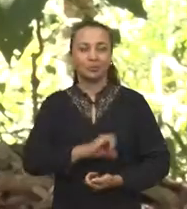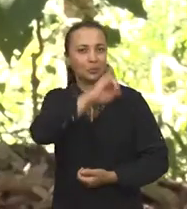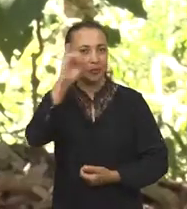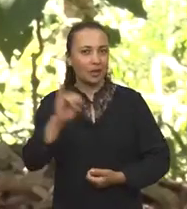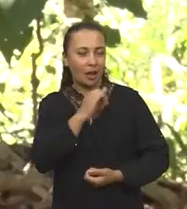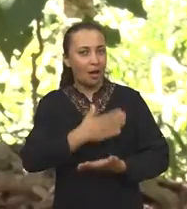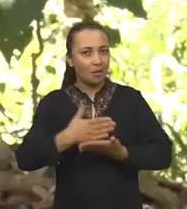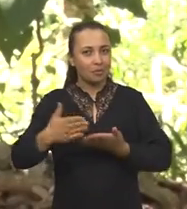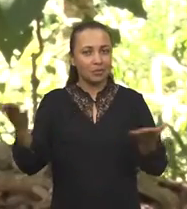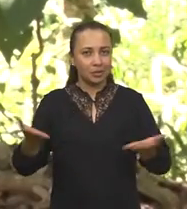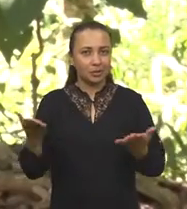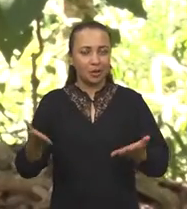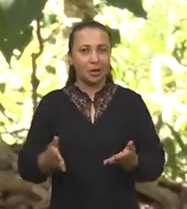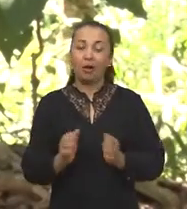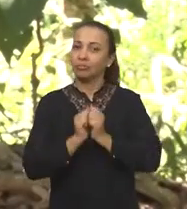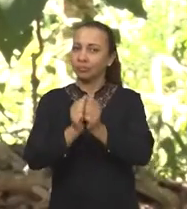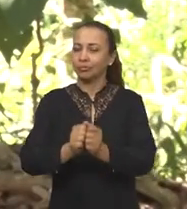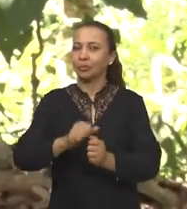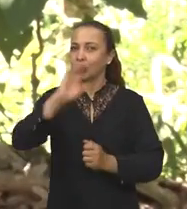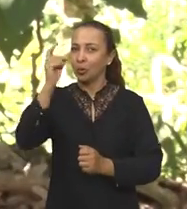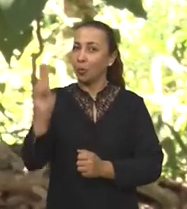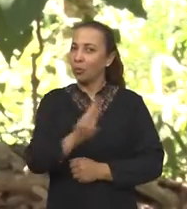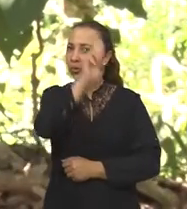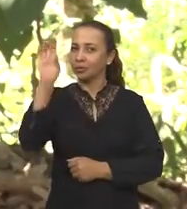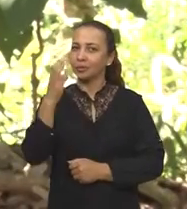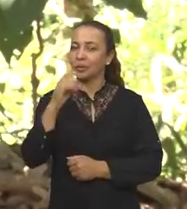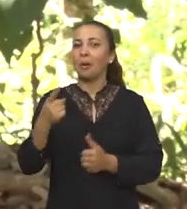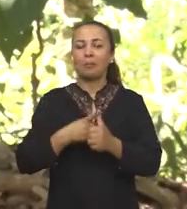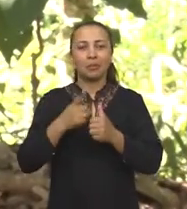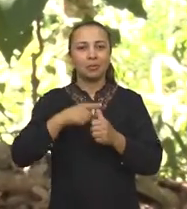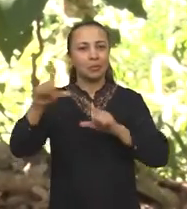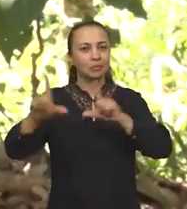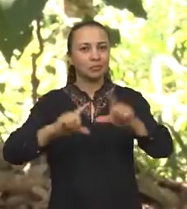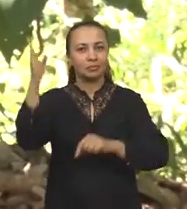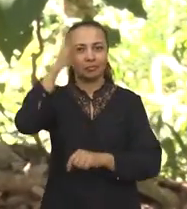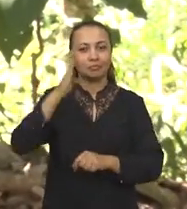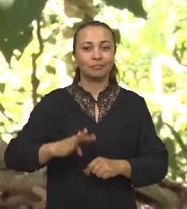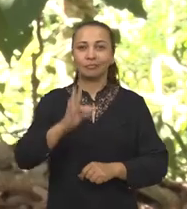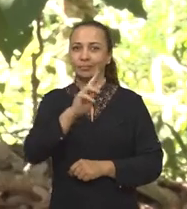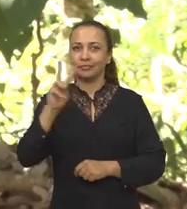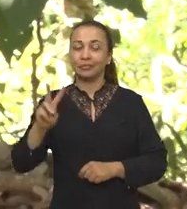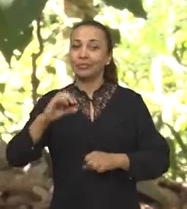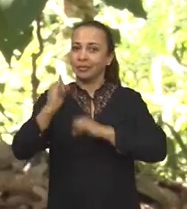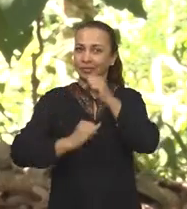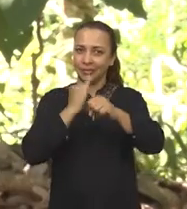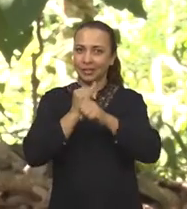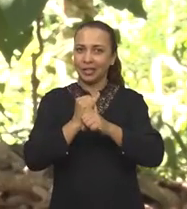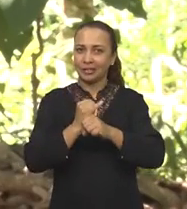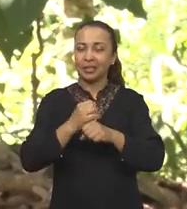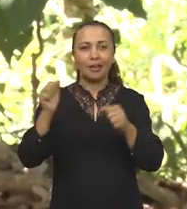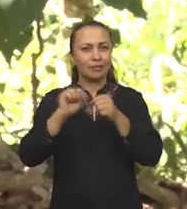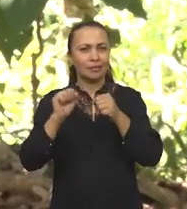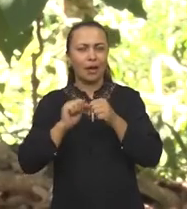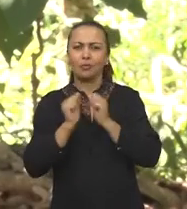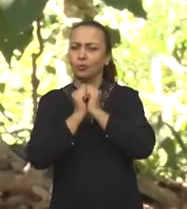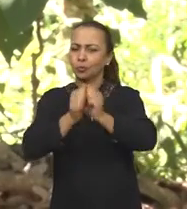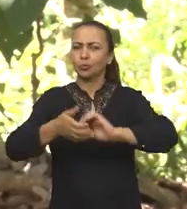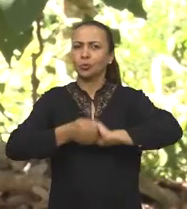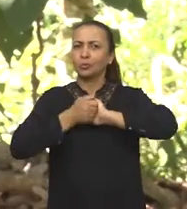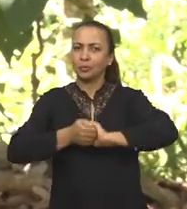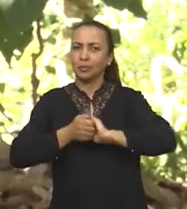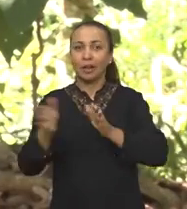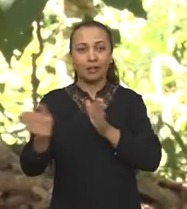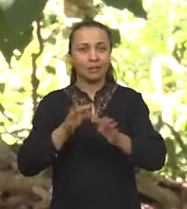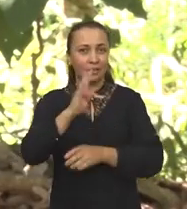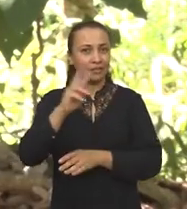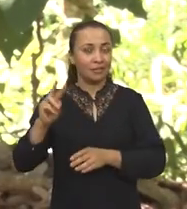Olá, a partir de agora você acompanha mais um Univerciência, o primeiro programa brasileiro de TV e internet que é realizado em